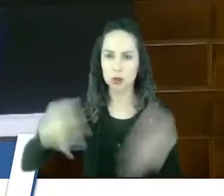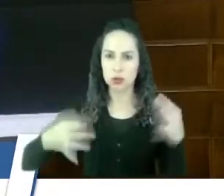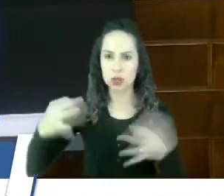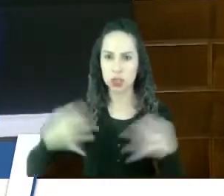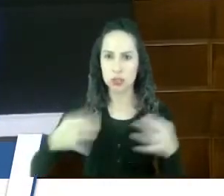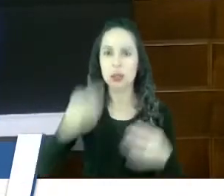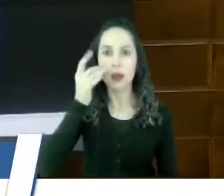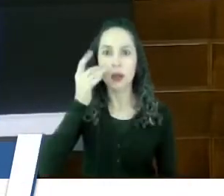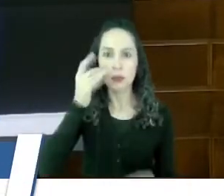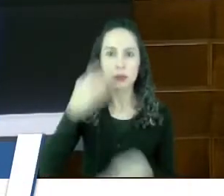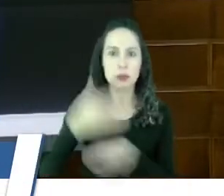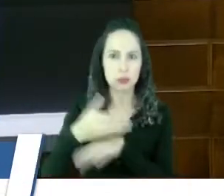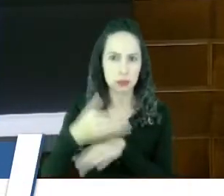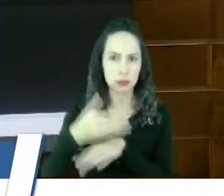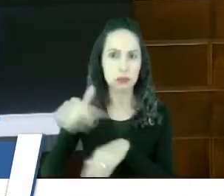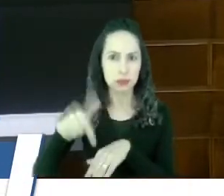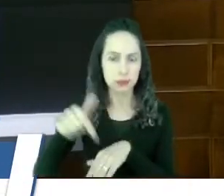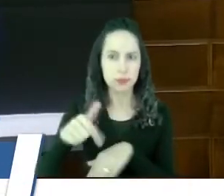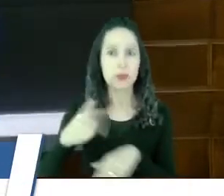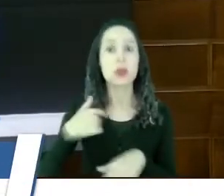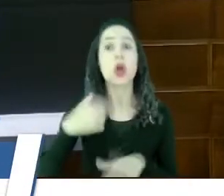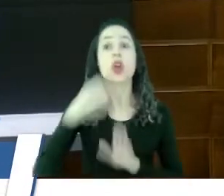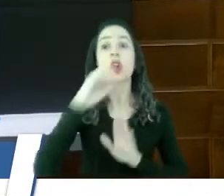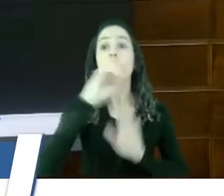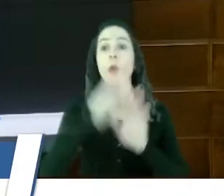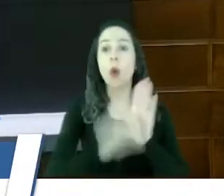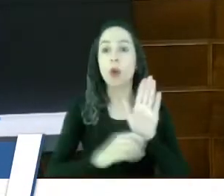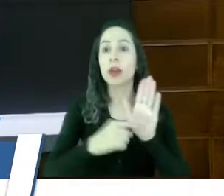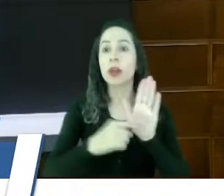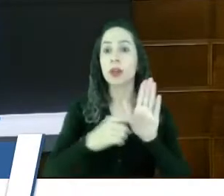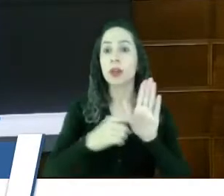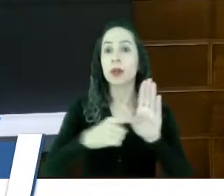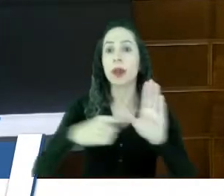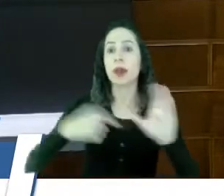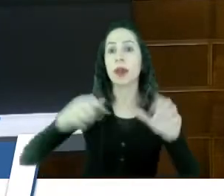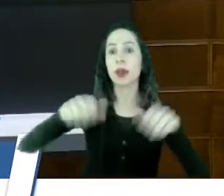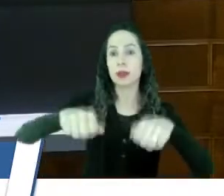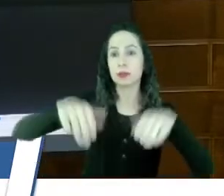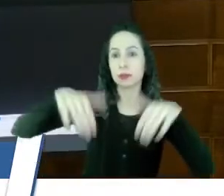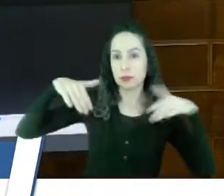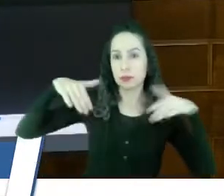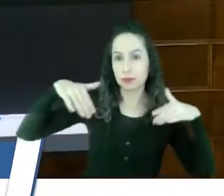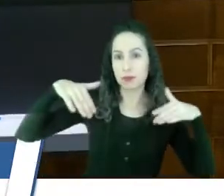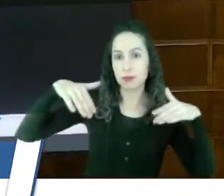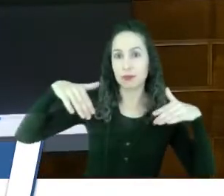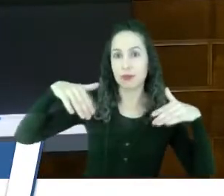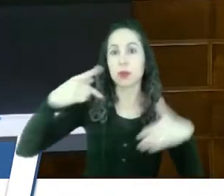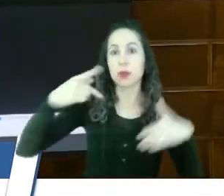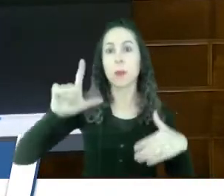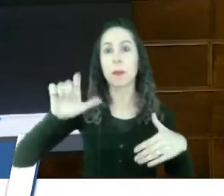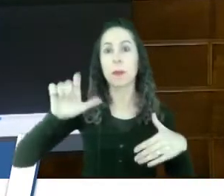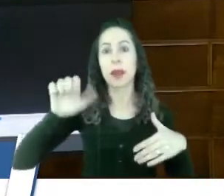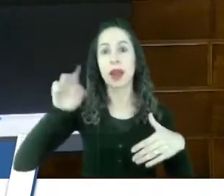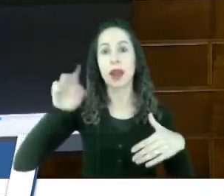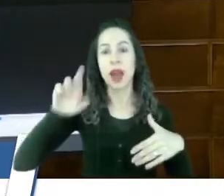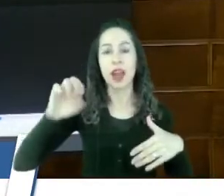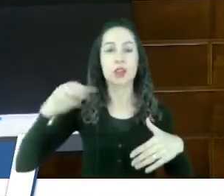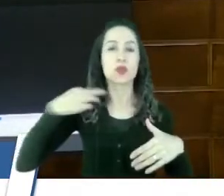desconhecer que um ofício do plenário, do pleno, do órgão especial do Tribunal de Justiça,